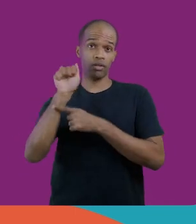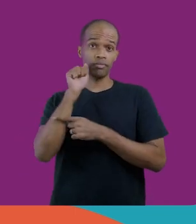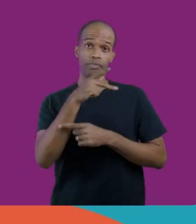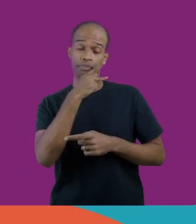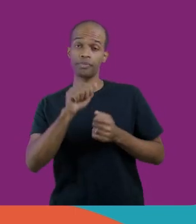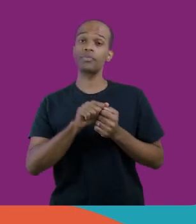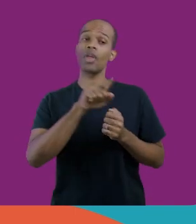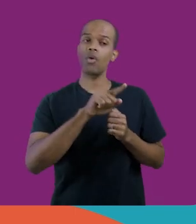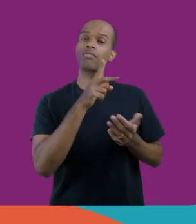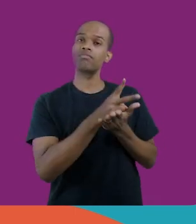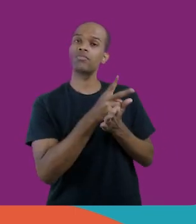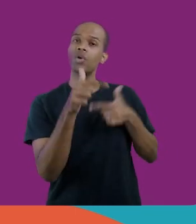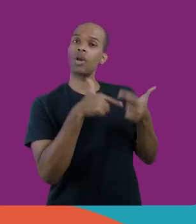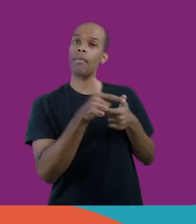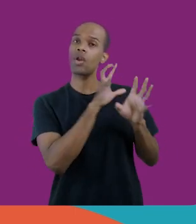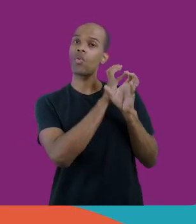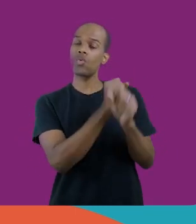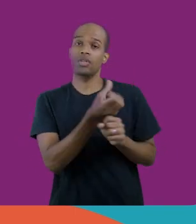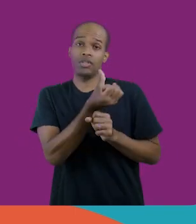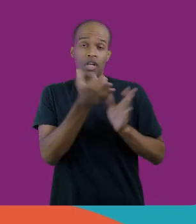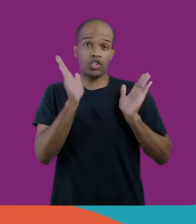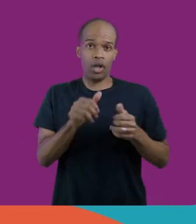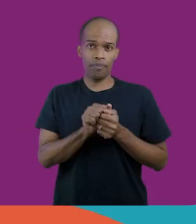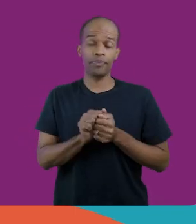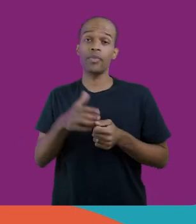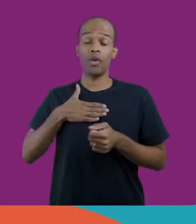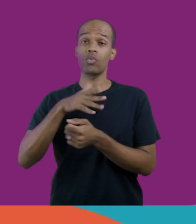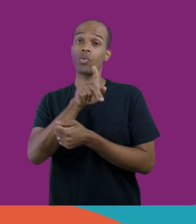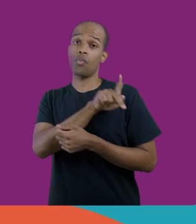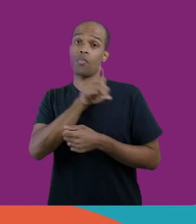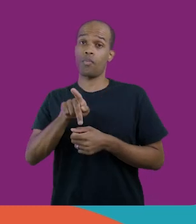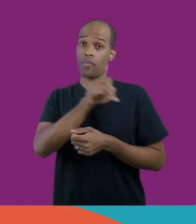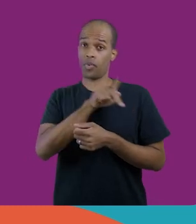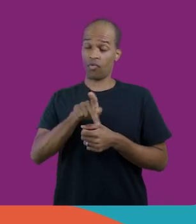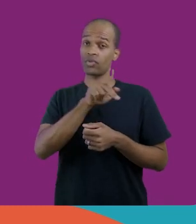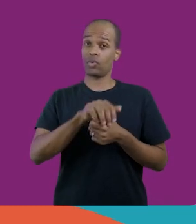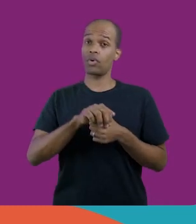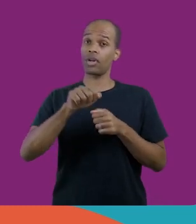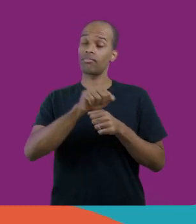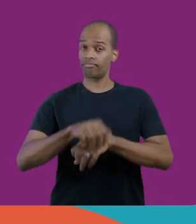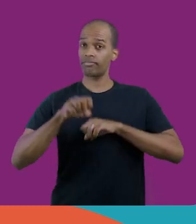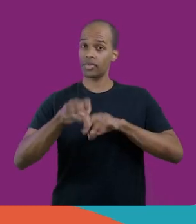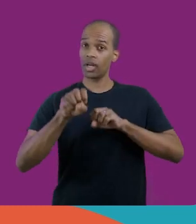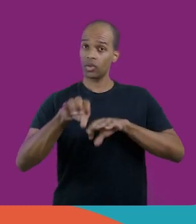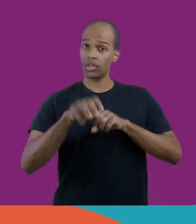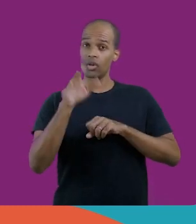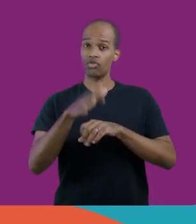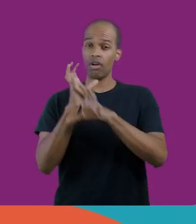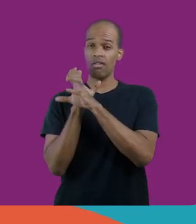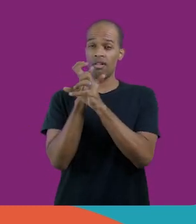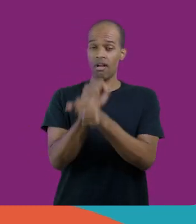Atuo na Escola Maria do Carmo há seis anos, atuo como professora nessa área da educação